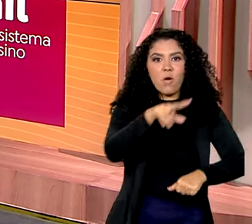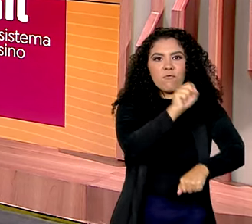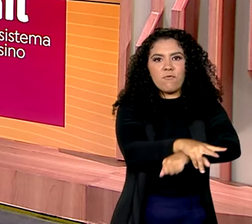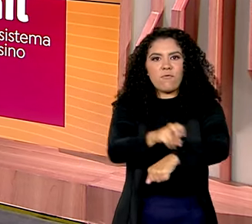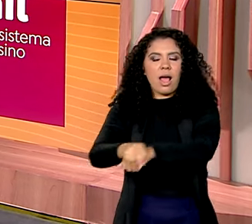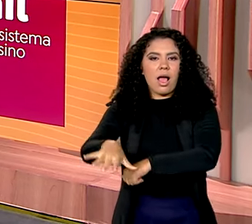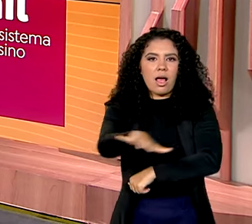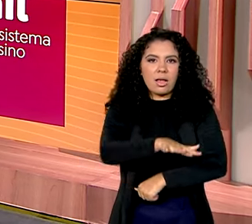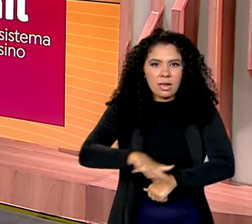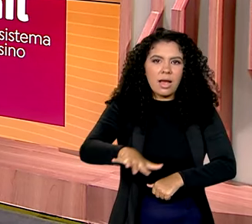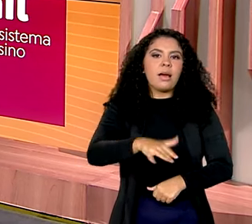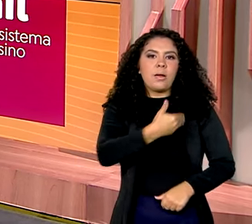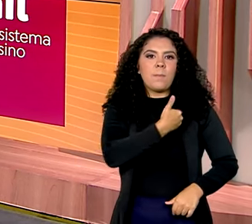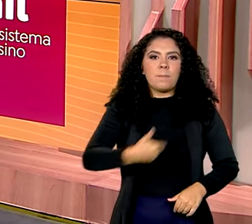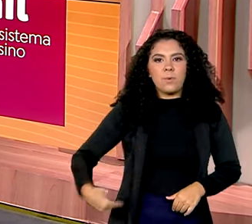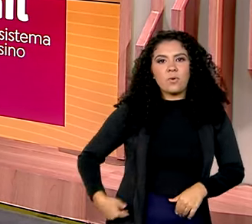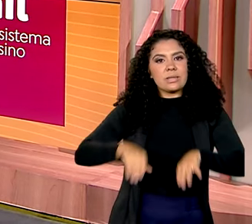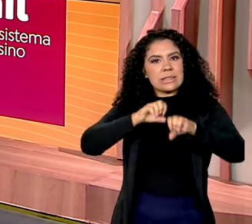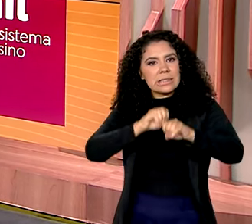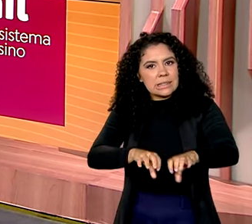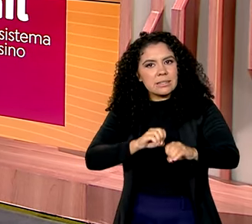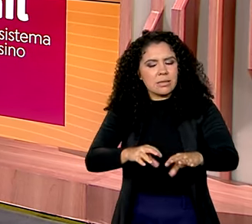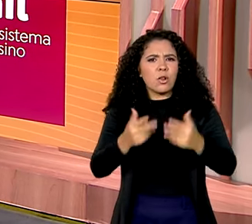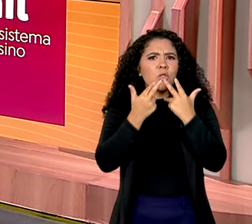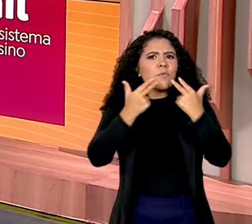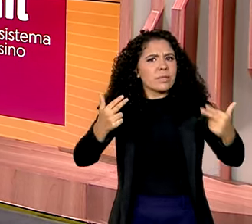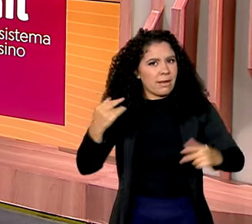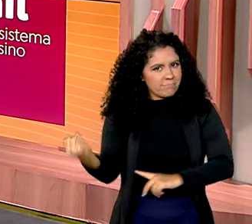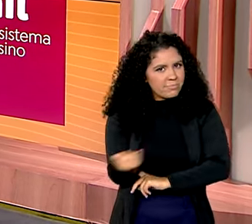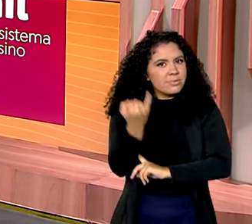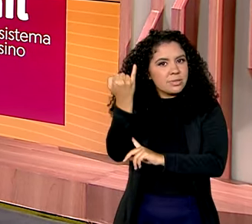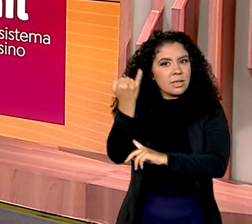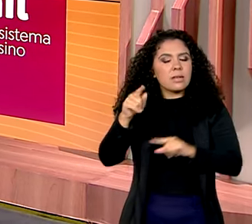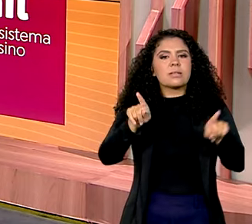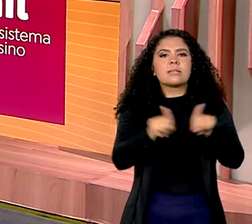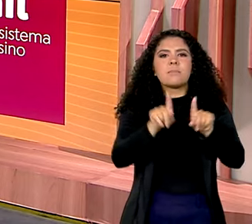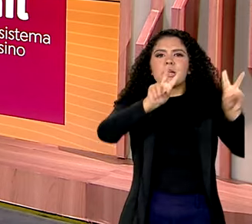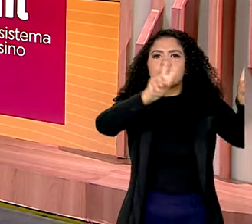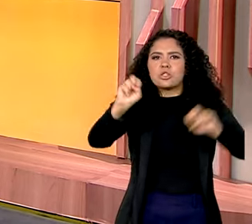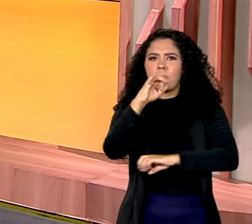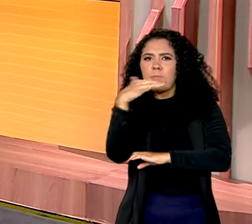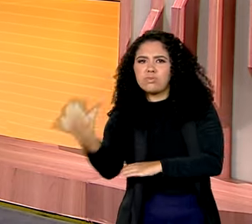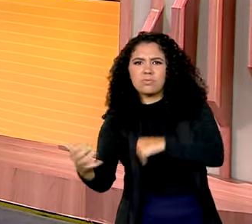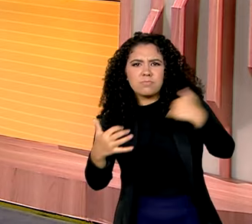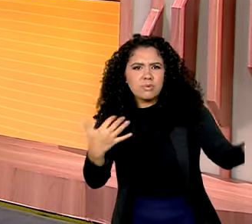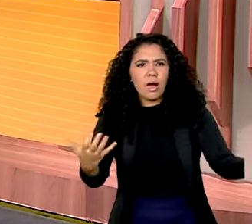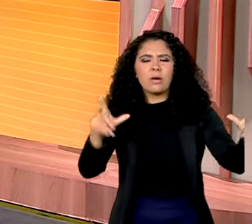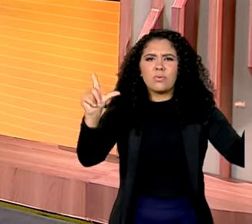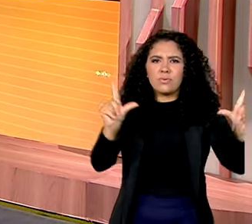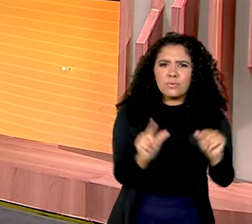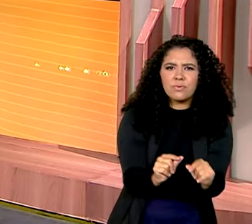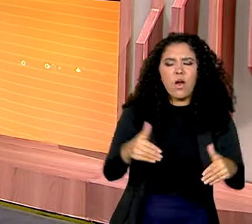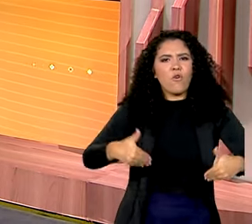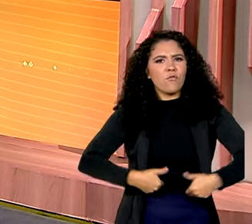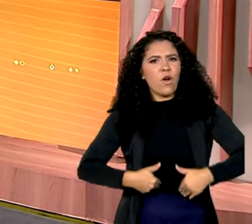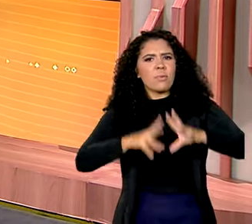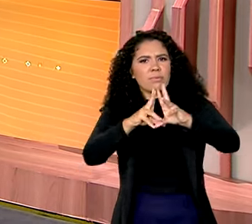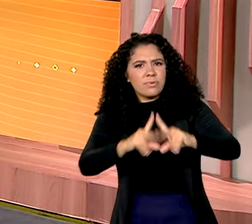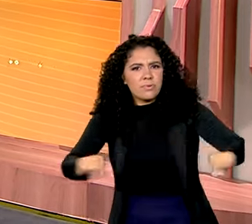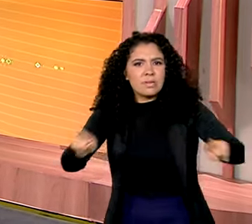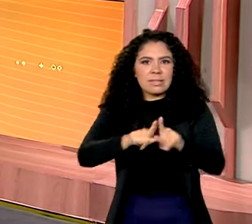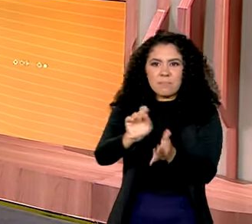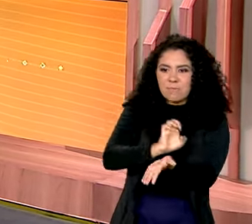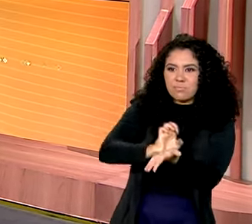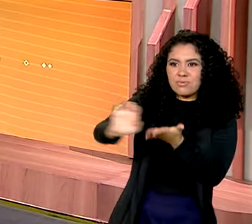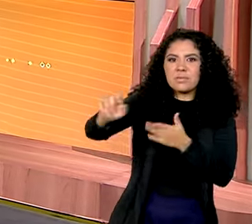público de ensino. Notícias importantes. Queda no desmatamento, menos fome, mais exportações e mais